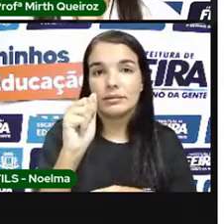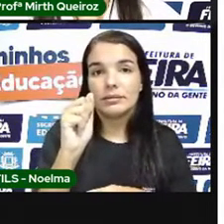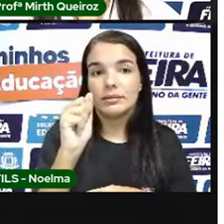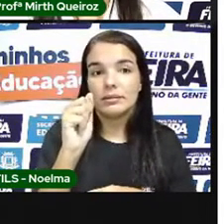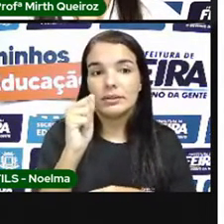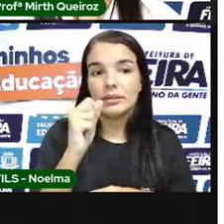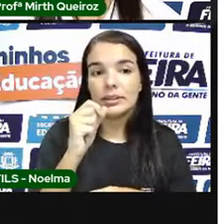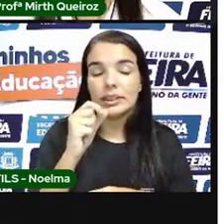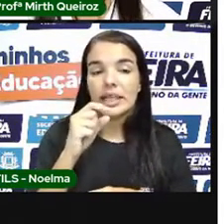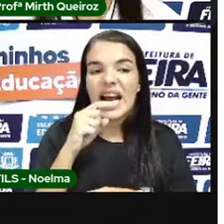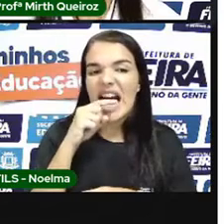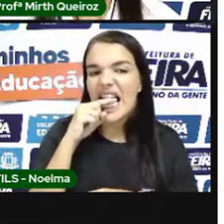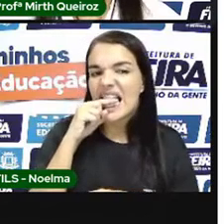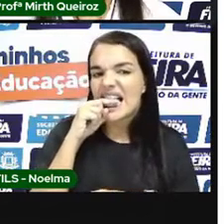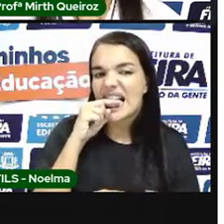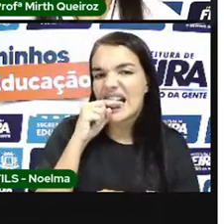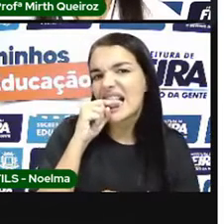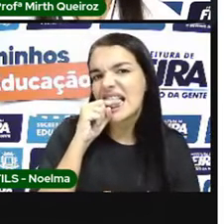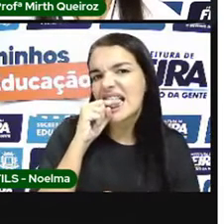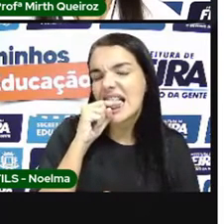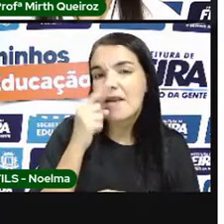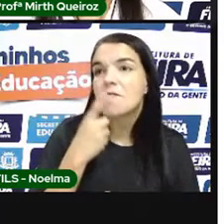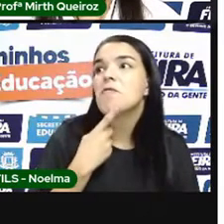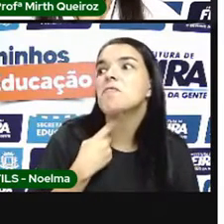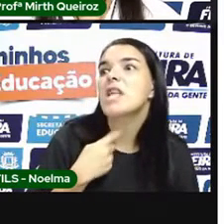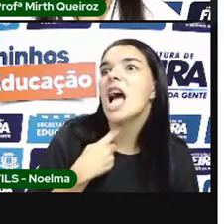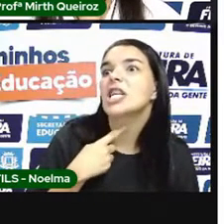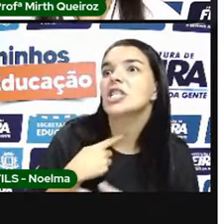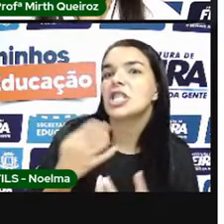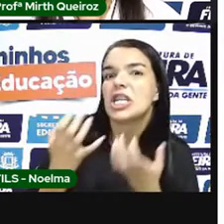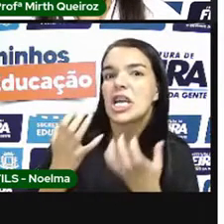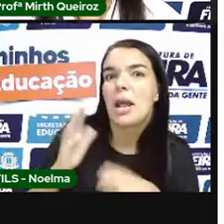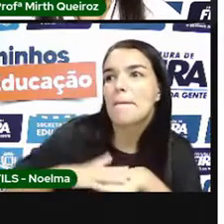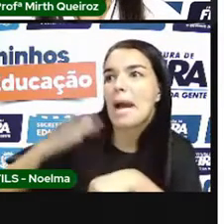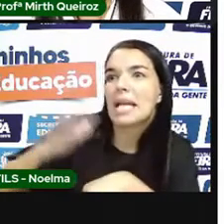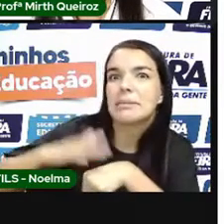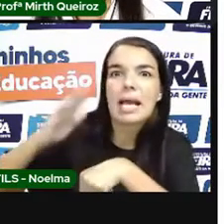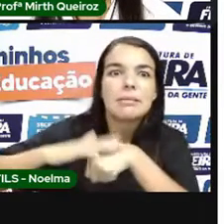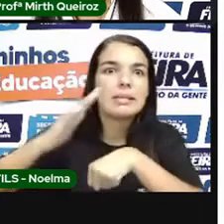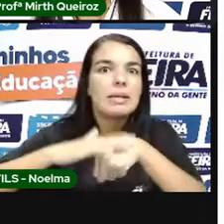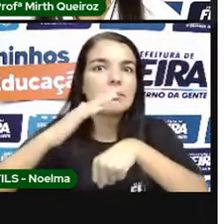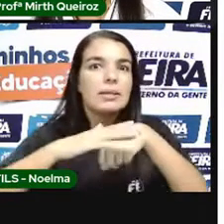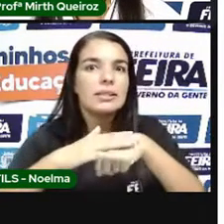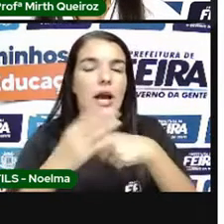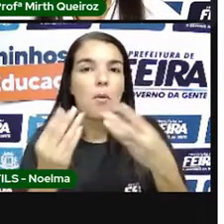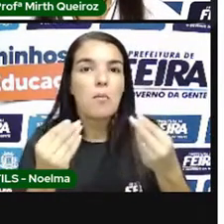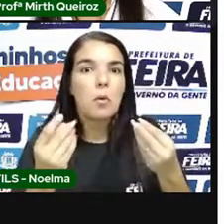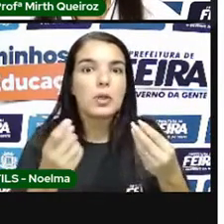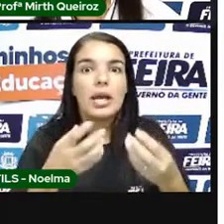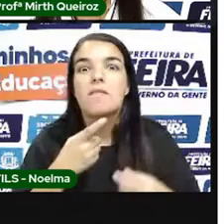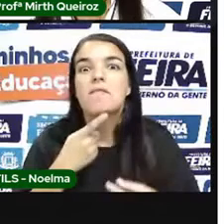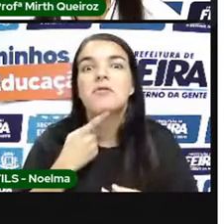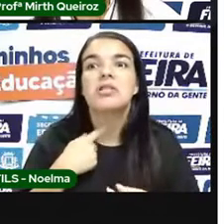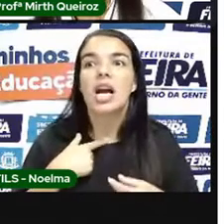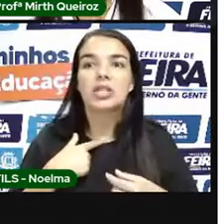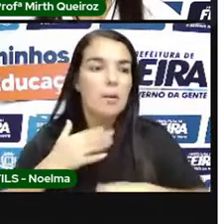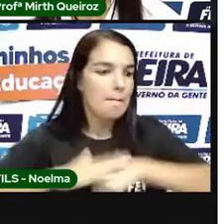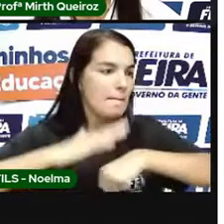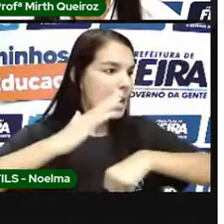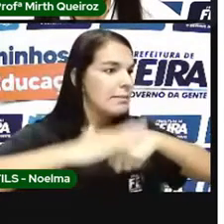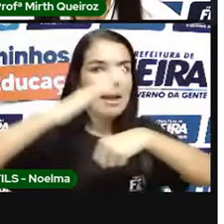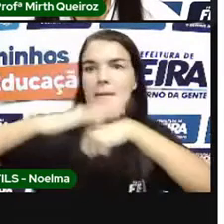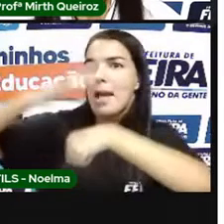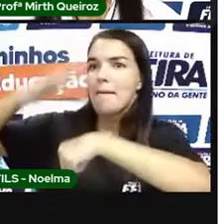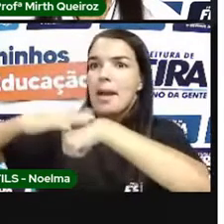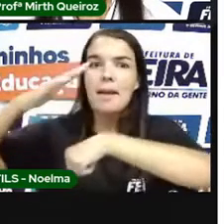o suficiente para a gente Só que as pessoas estão tão ambiciosas A cobiça humana está tão